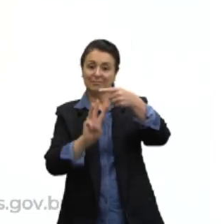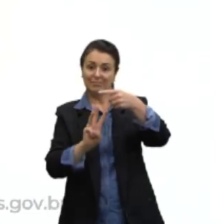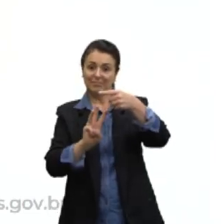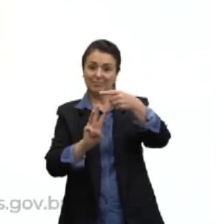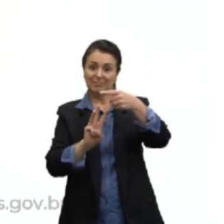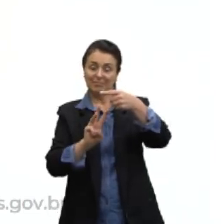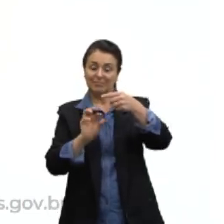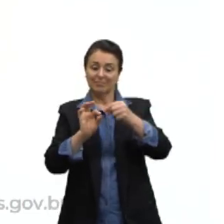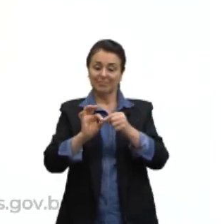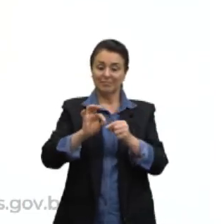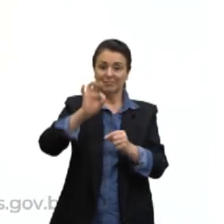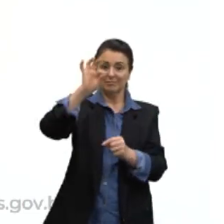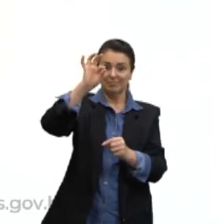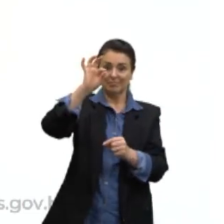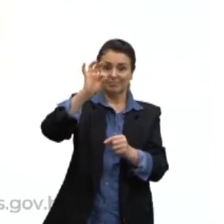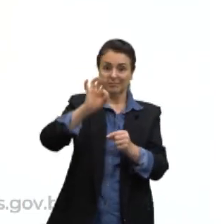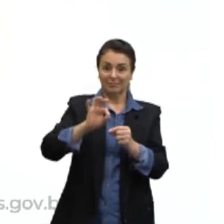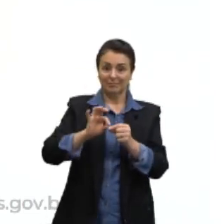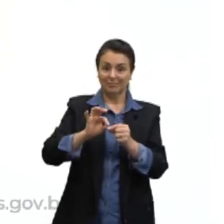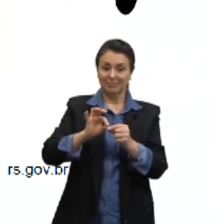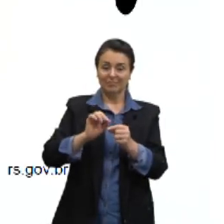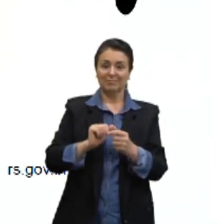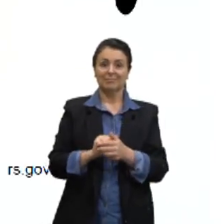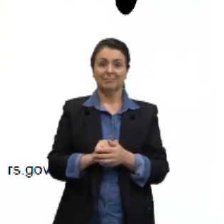altura do prisma. Certo?